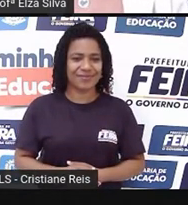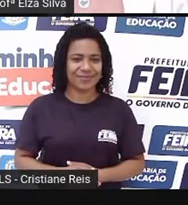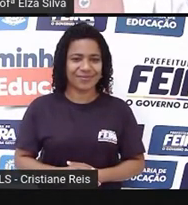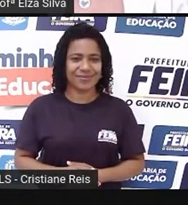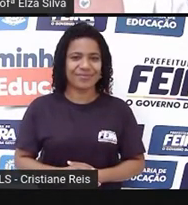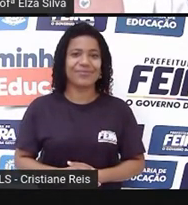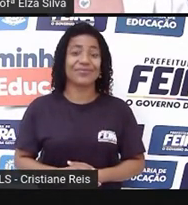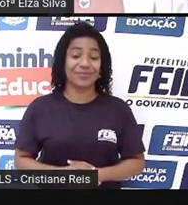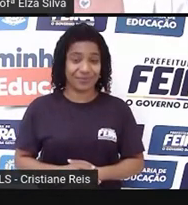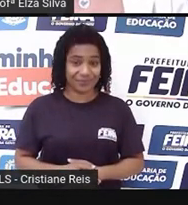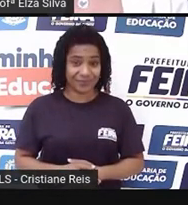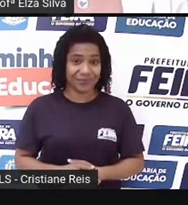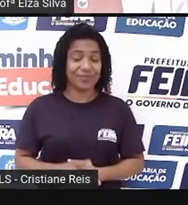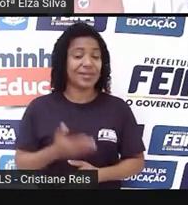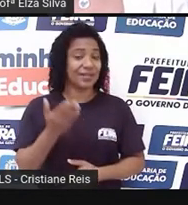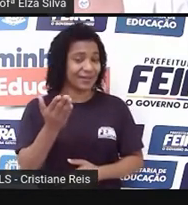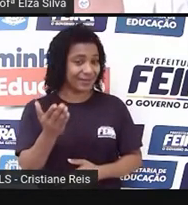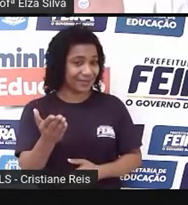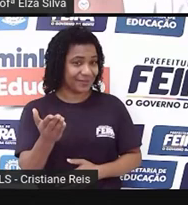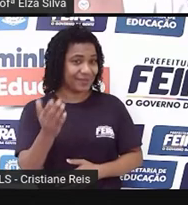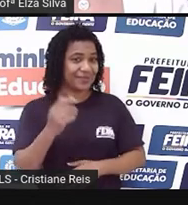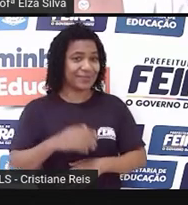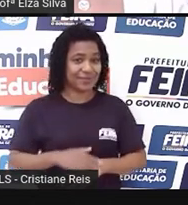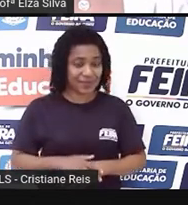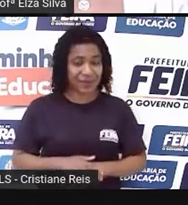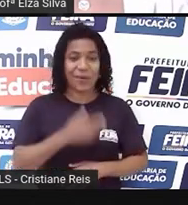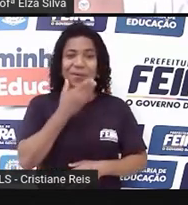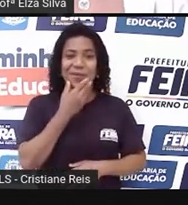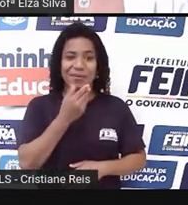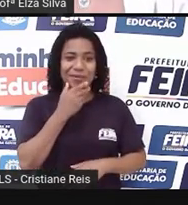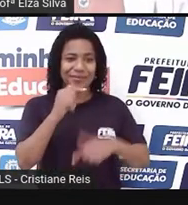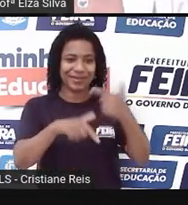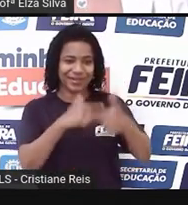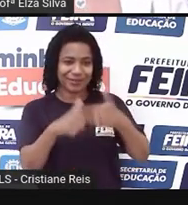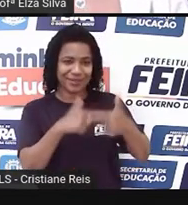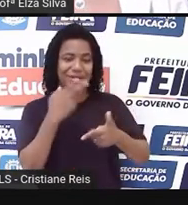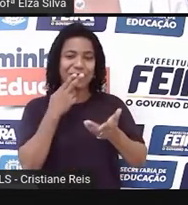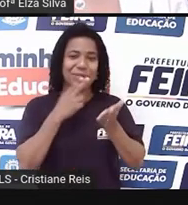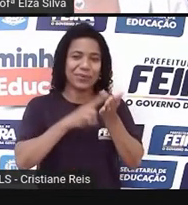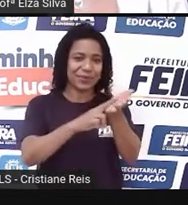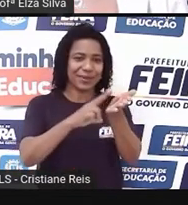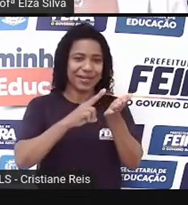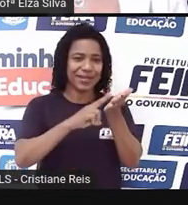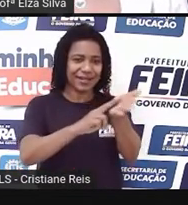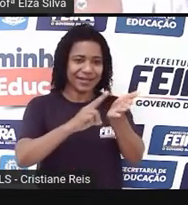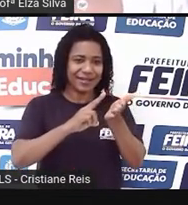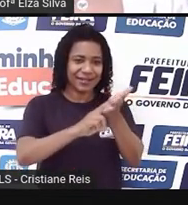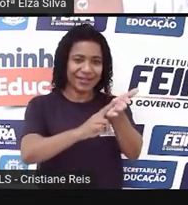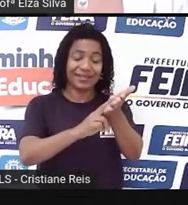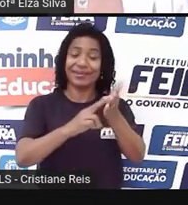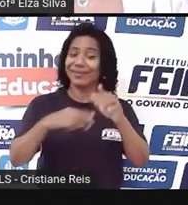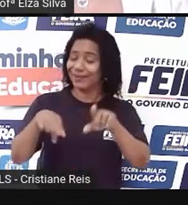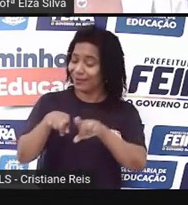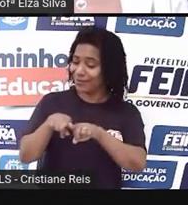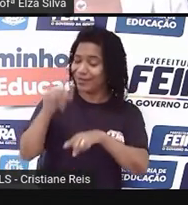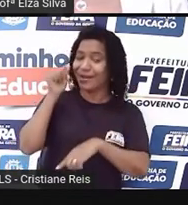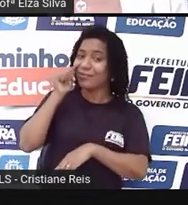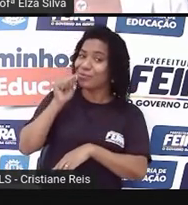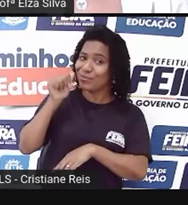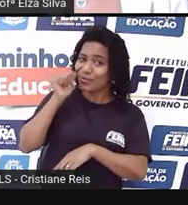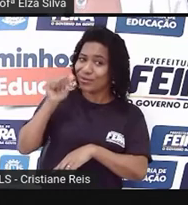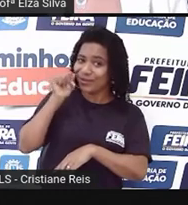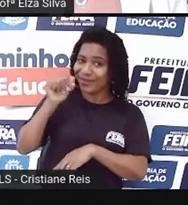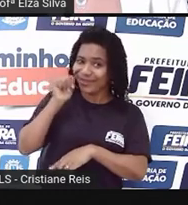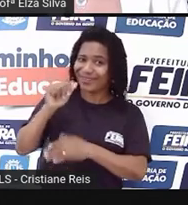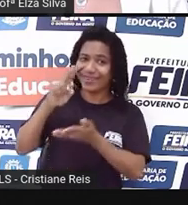Então, este aqui é aquele que a gente chama de carteiro, e ela também é um carteiro,